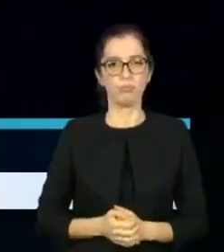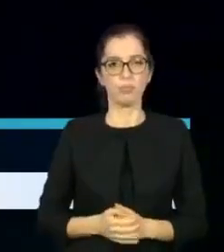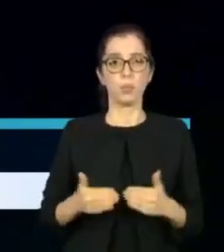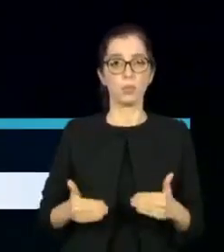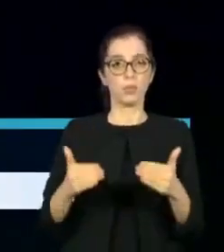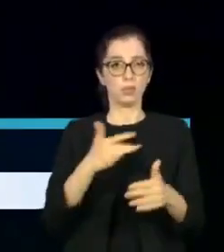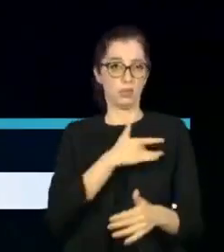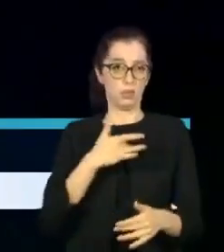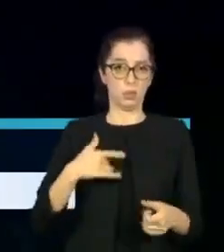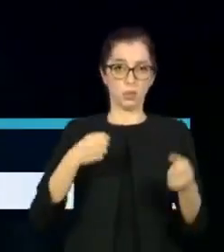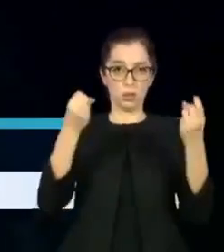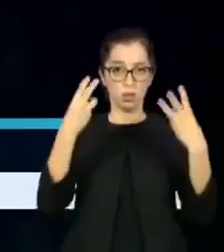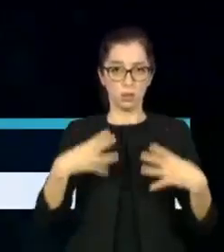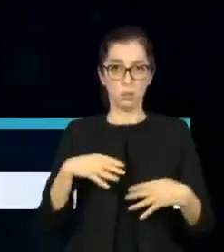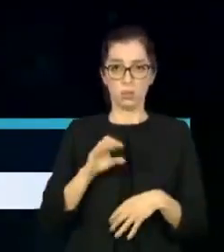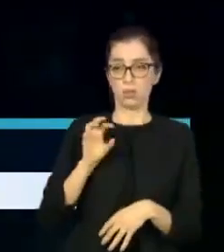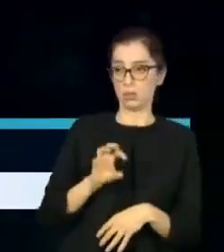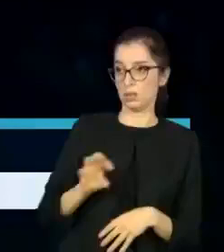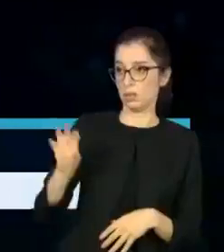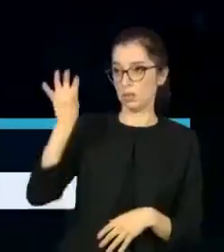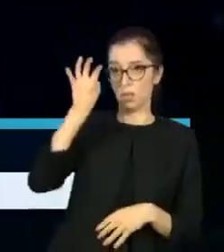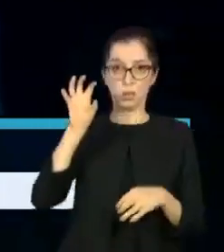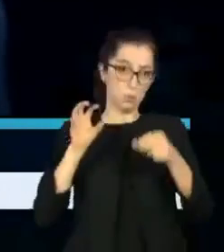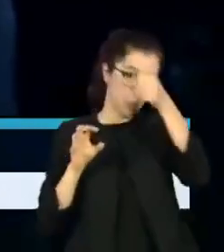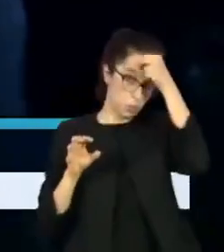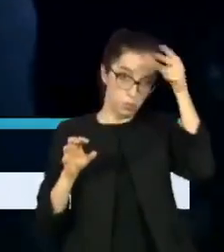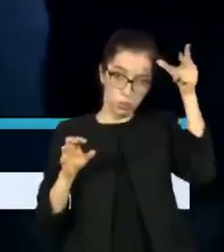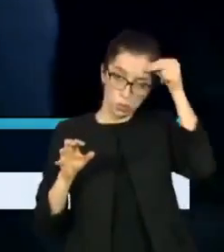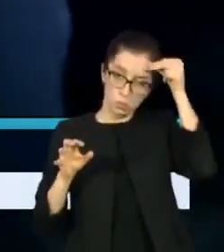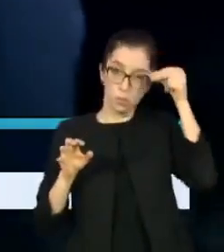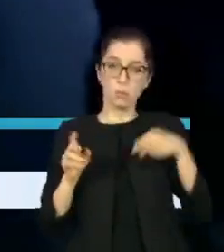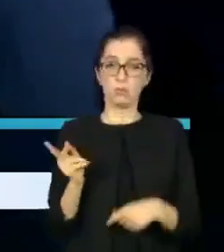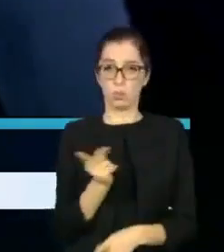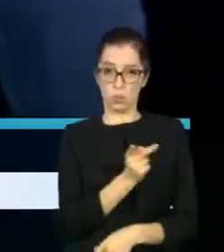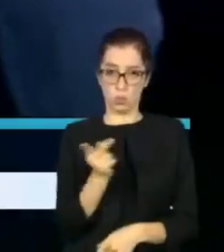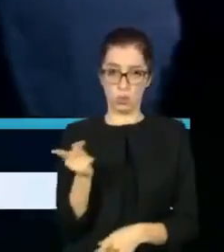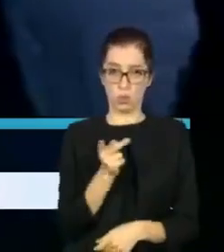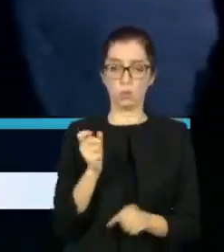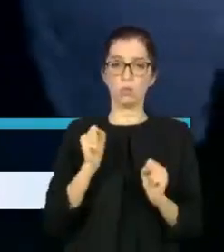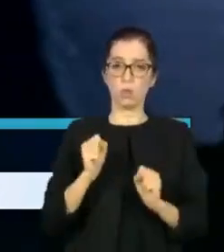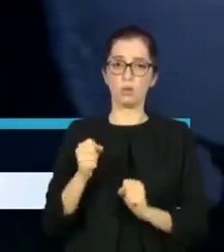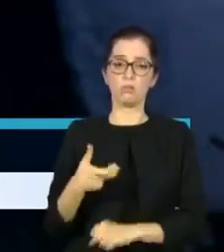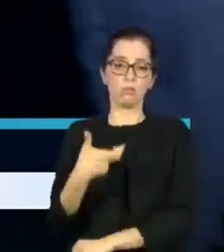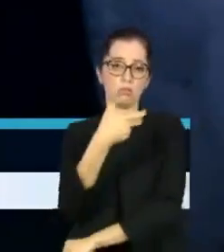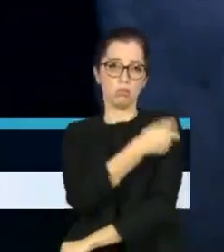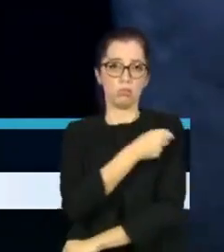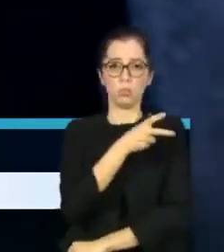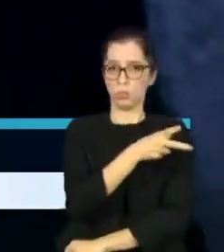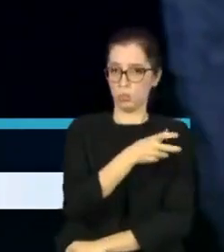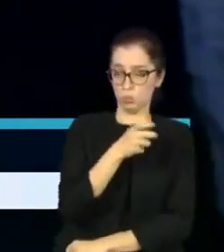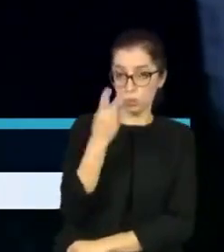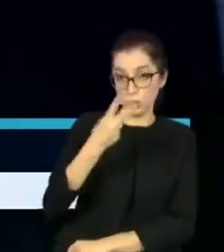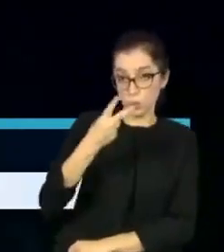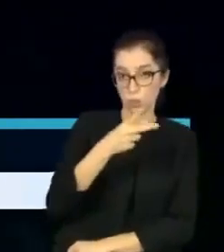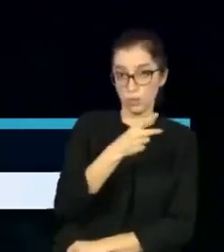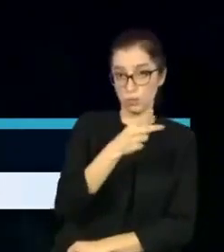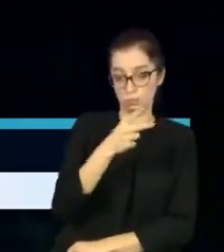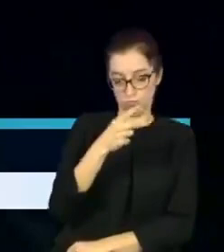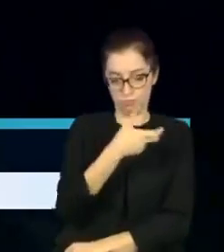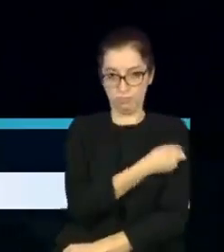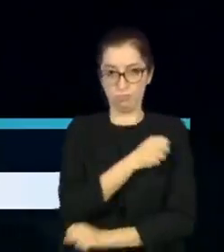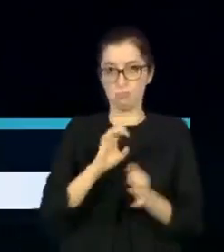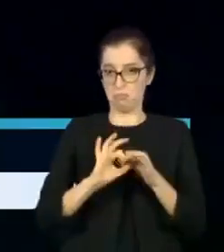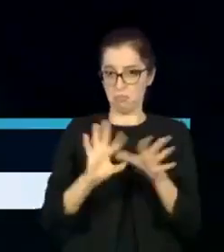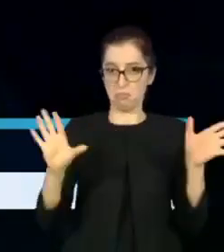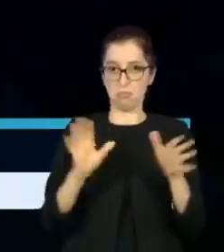que estados e municípios poderão aplicar a segunda dose caso haja estoque suficiente para finalizar a aplicação da primeira etapa no público-alvo